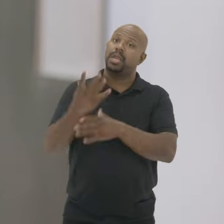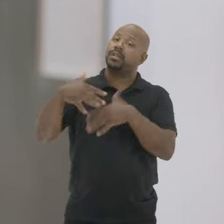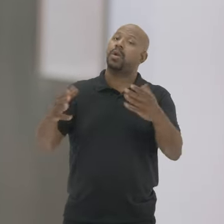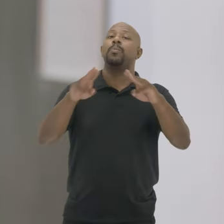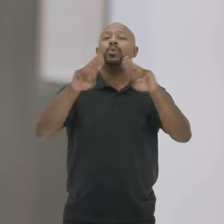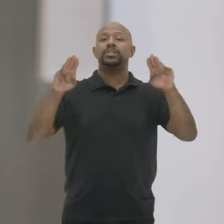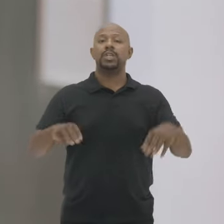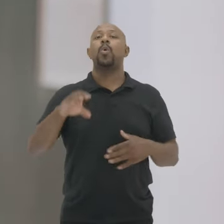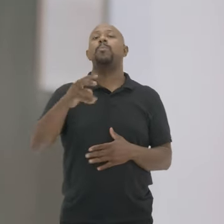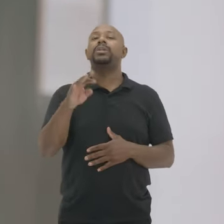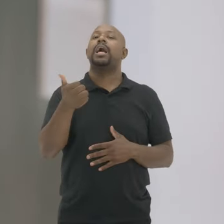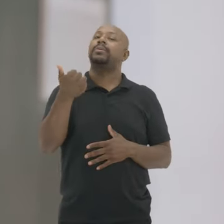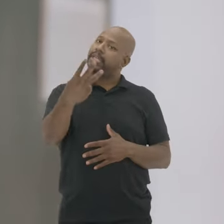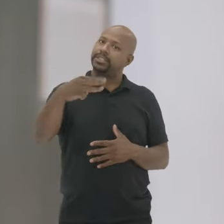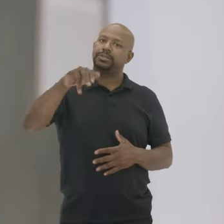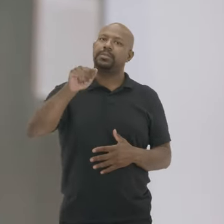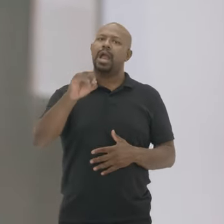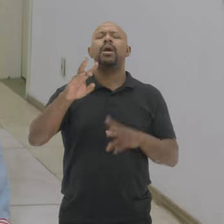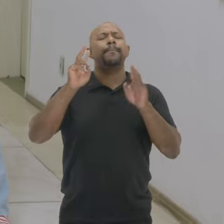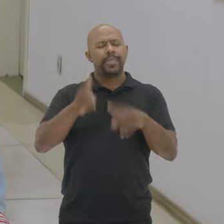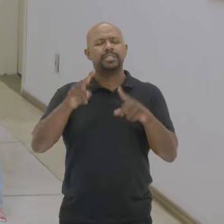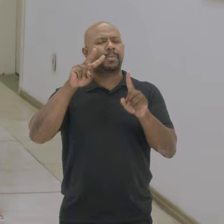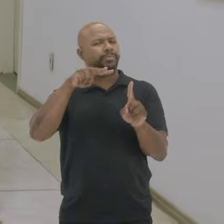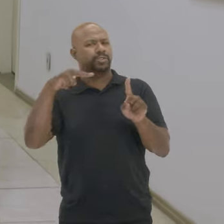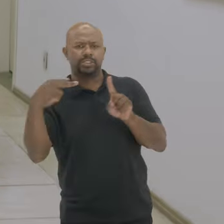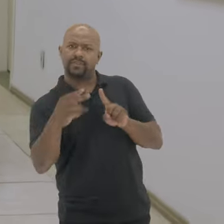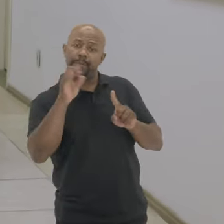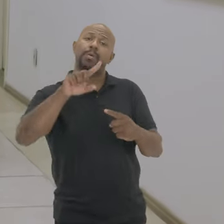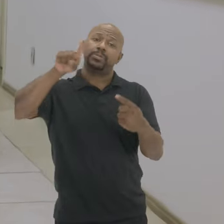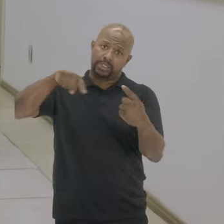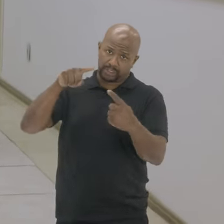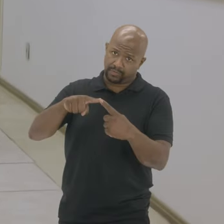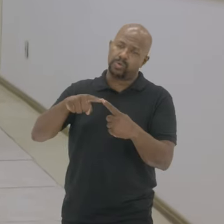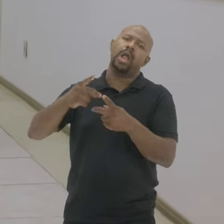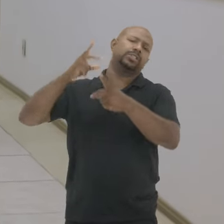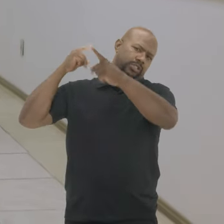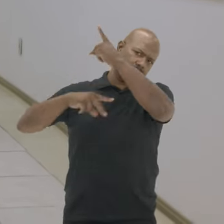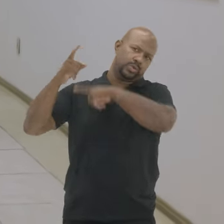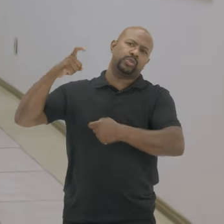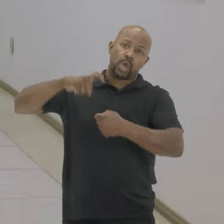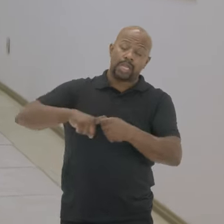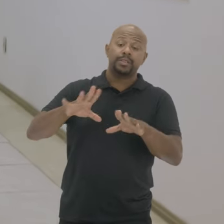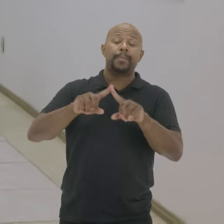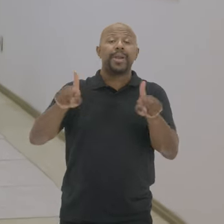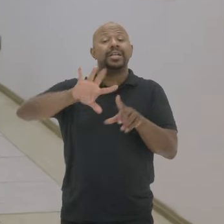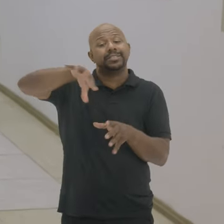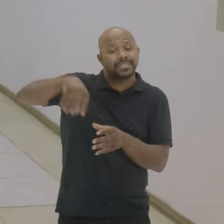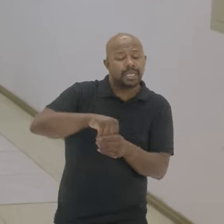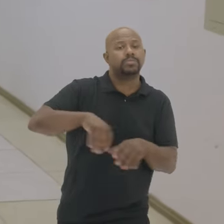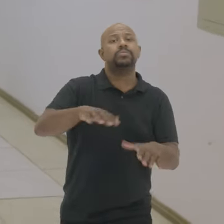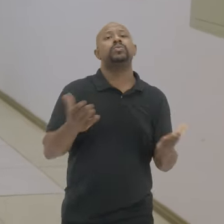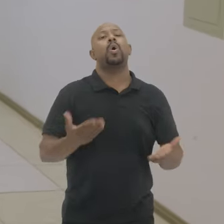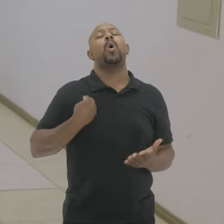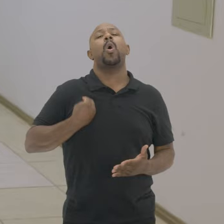Criando então O Museu Comunitário 13 de Maio Com a mesma perspectiva Com o mesmo objetivo Dos antigos sócios Em 1913 Mas